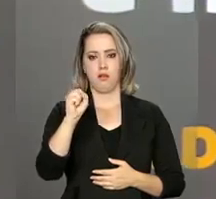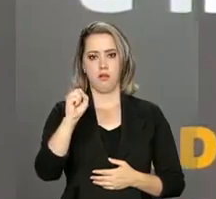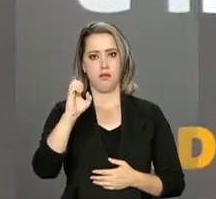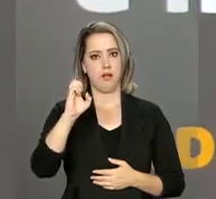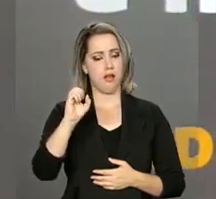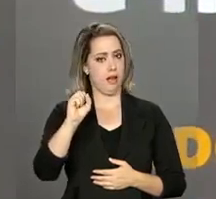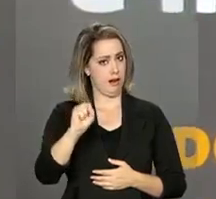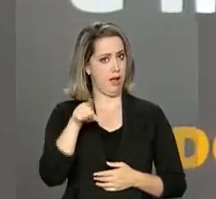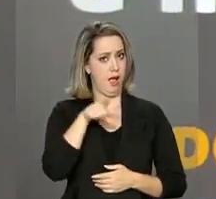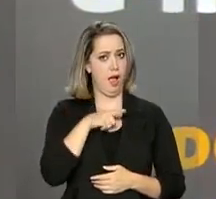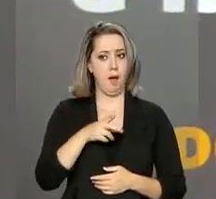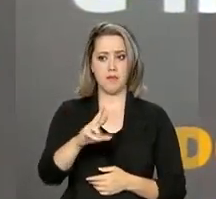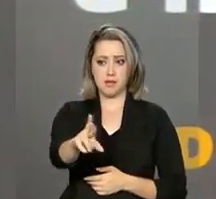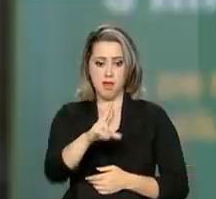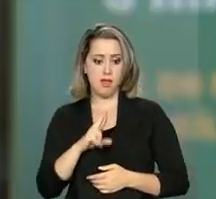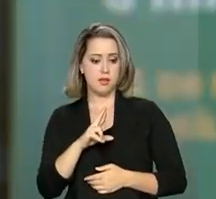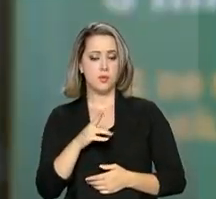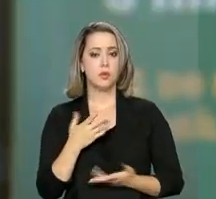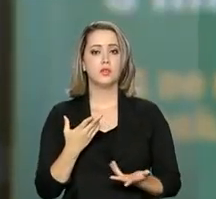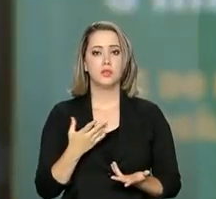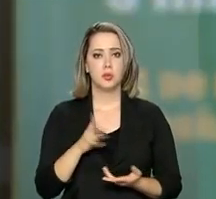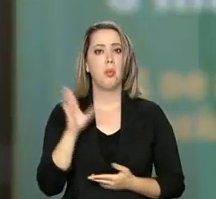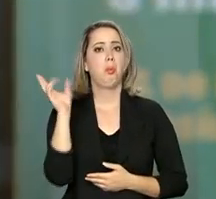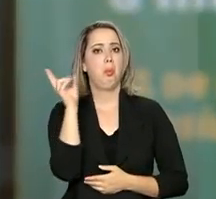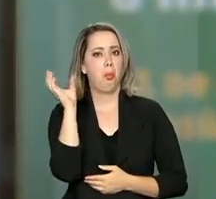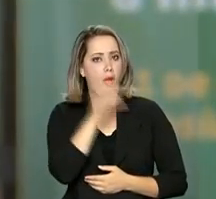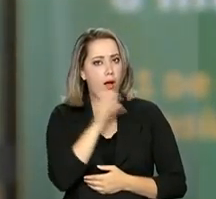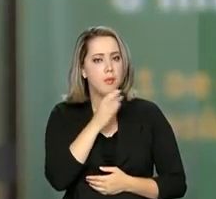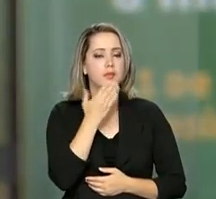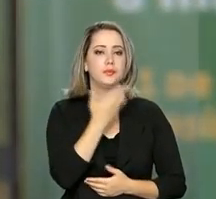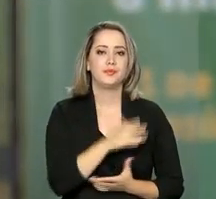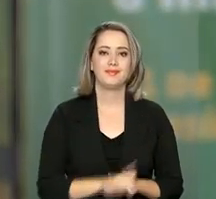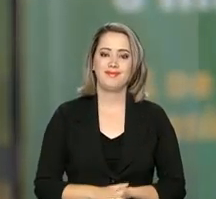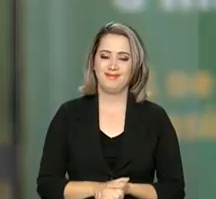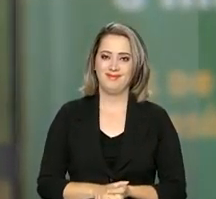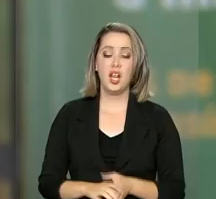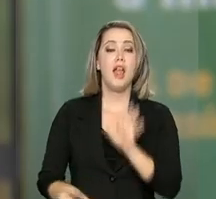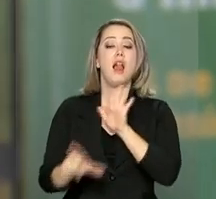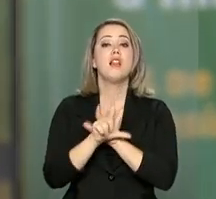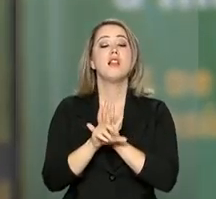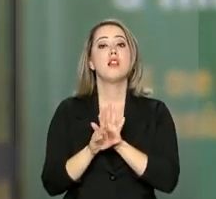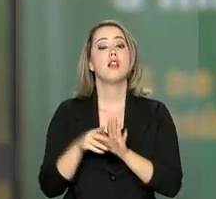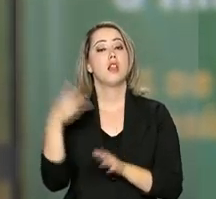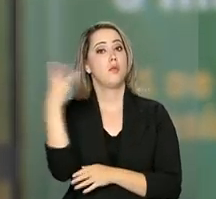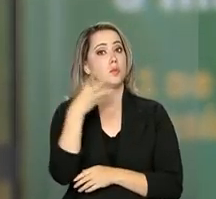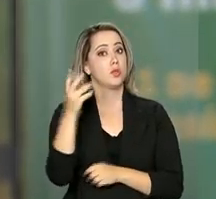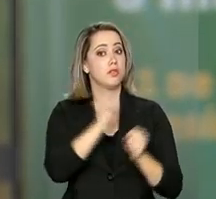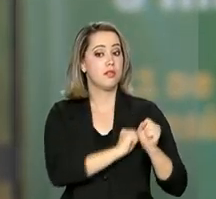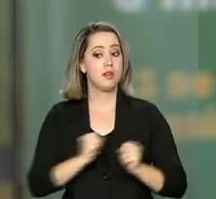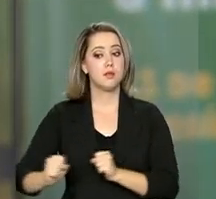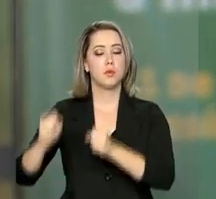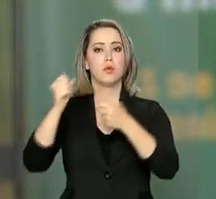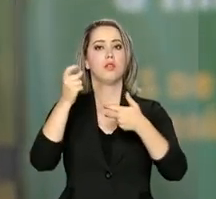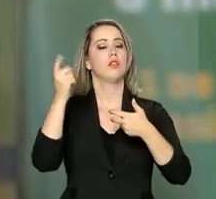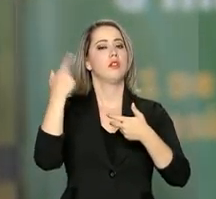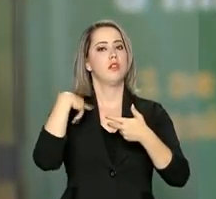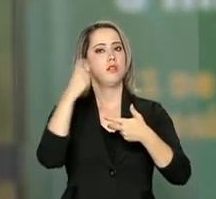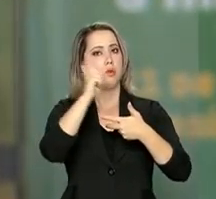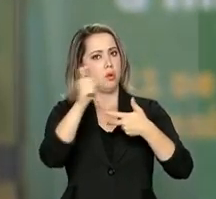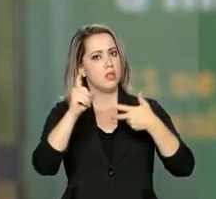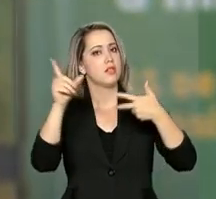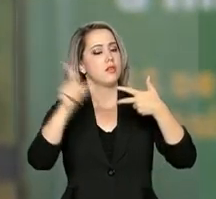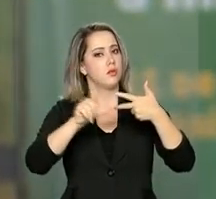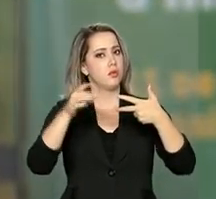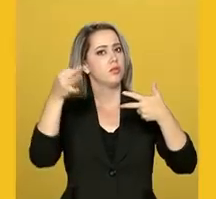nem imaginava que ia ser tão rápido. A lei de acesso à informação vale para os três poderes da União, Estados, Distrito Federal